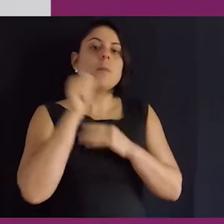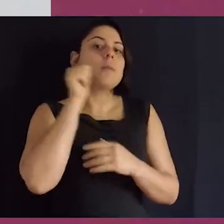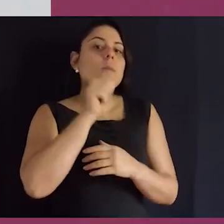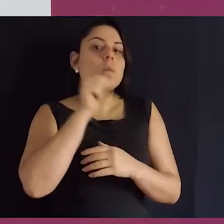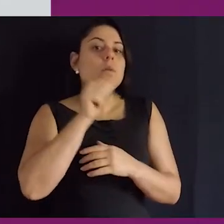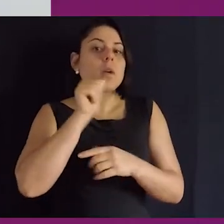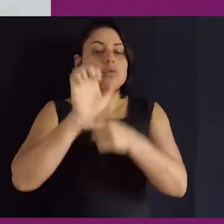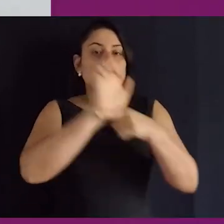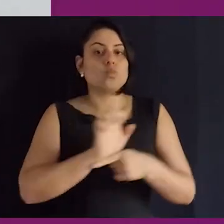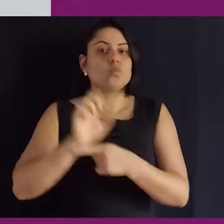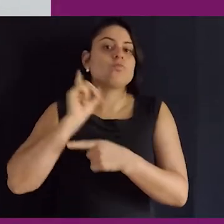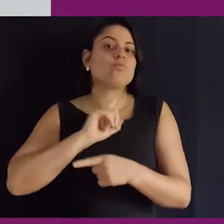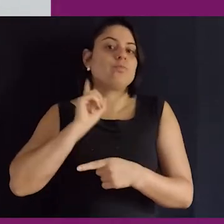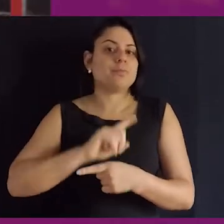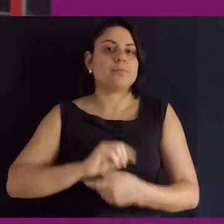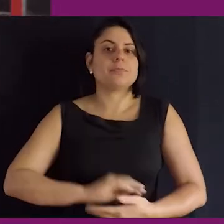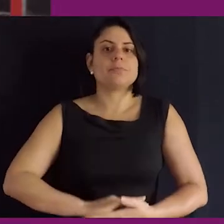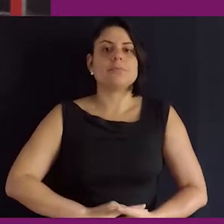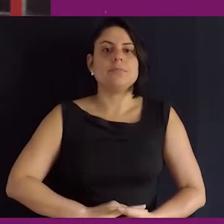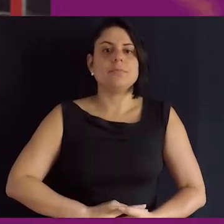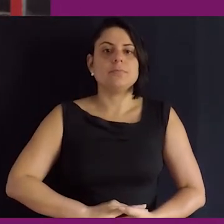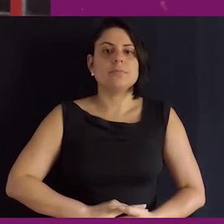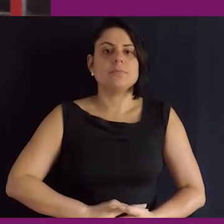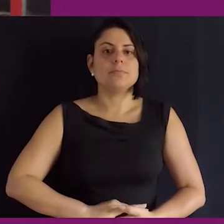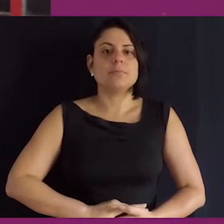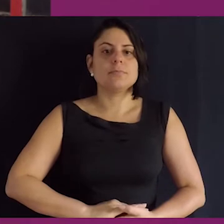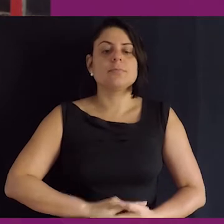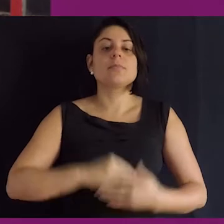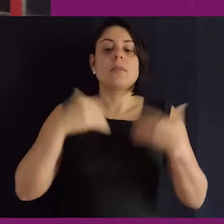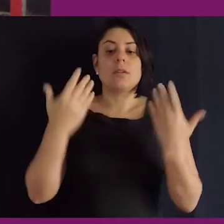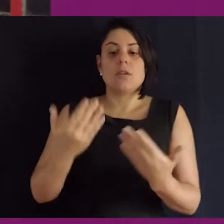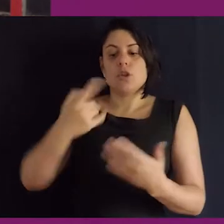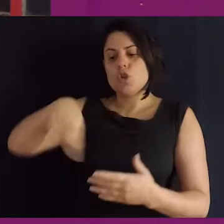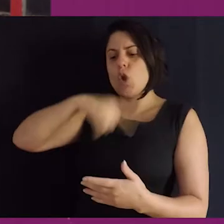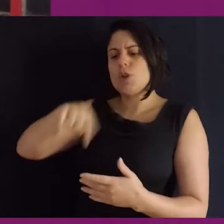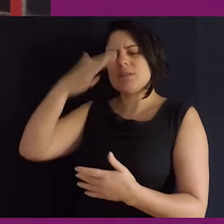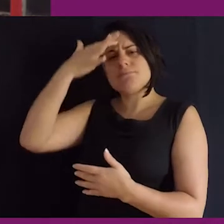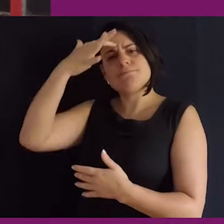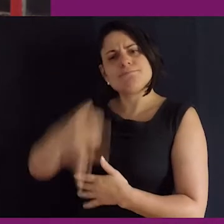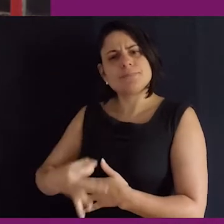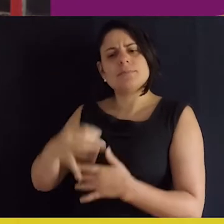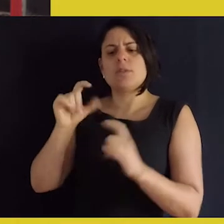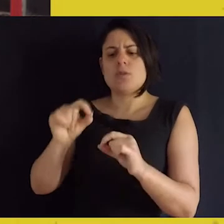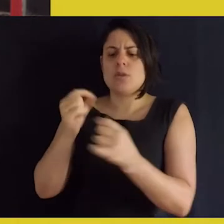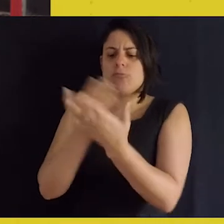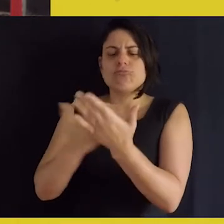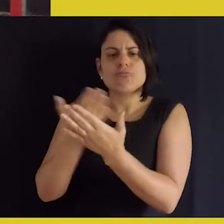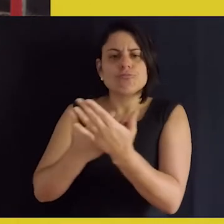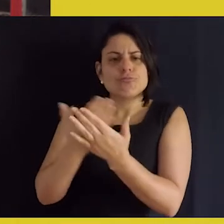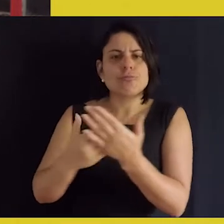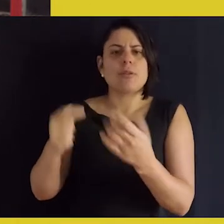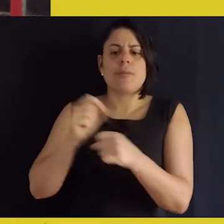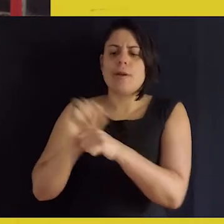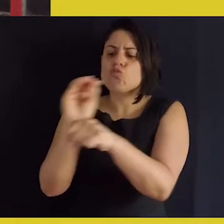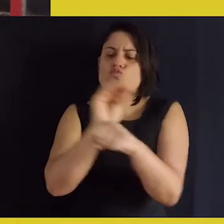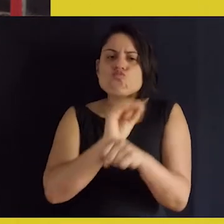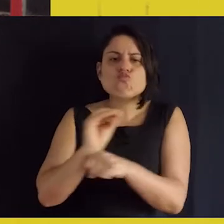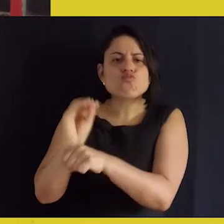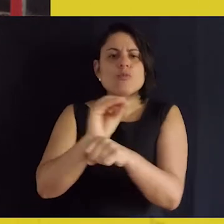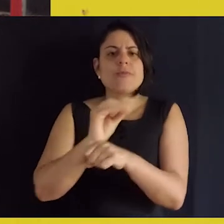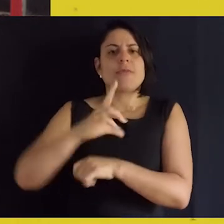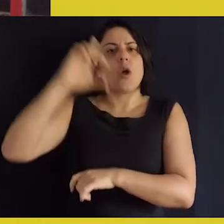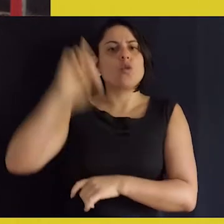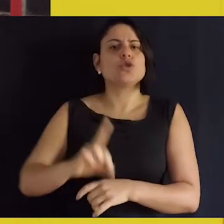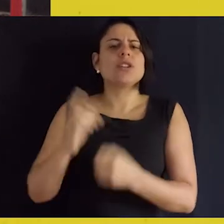do Estado de Minas Gerais. A gente compreendendo que o direito ao tratamento, que o direito à prevenção é um direito